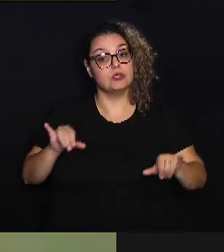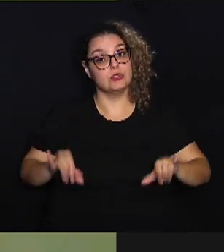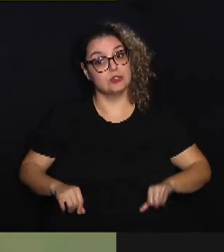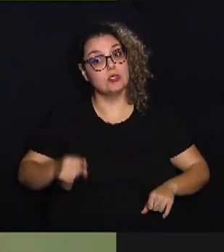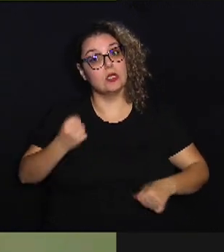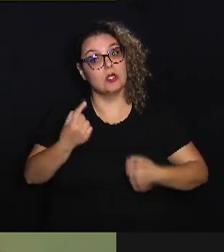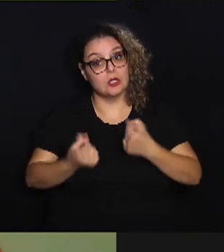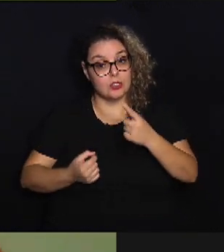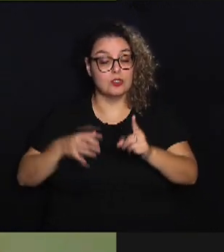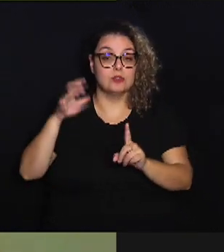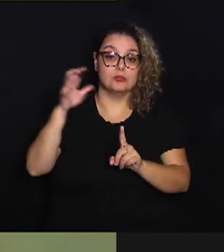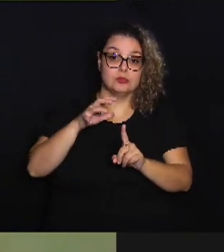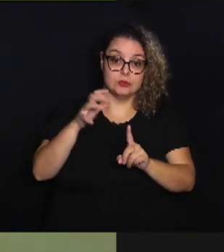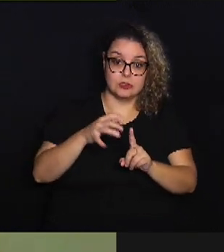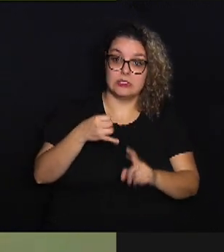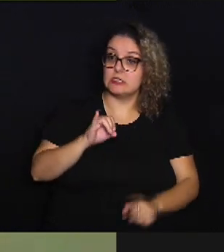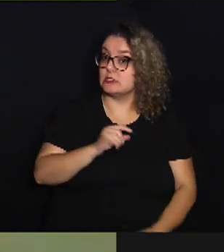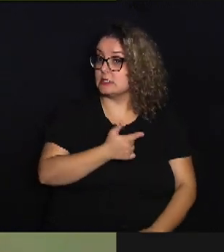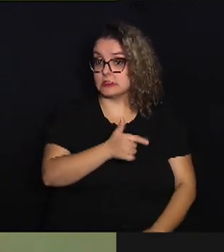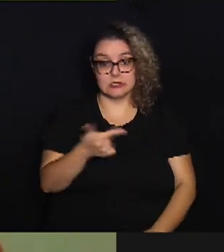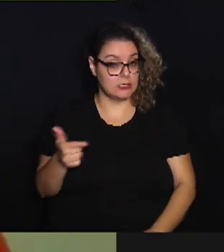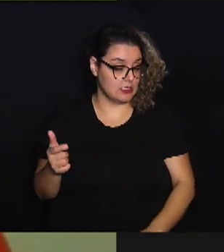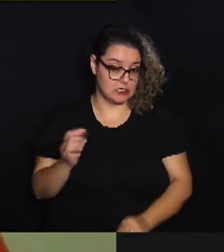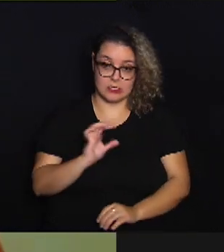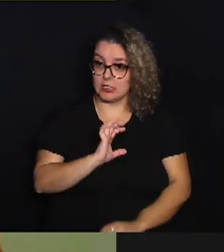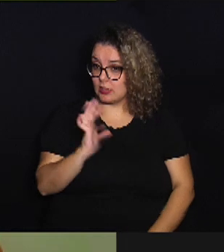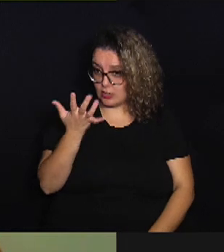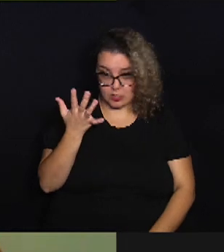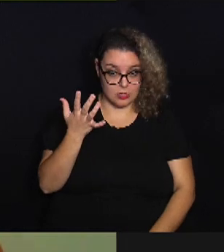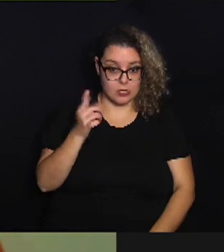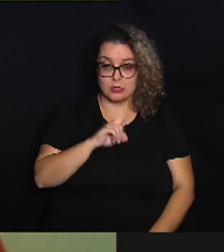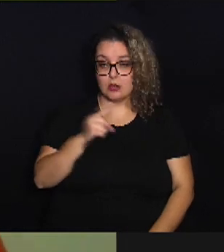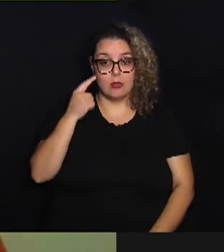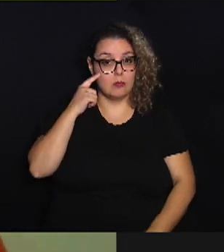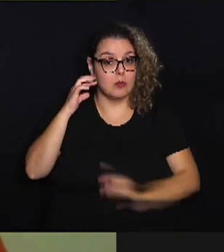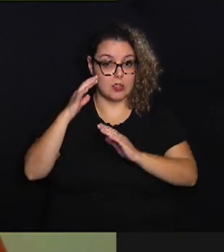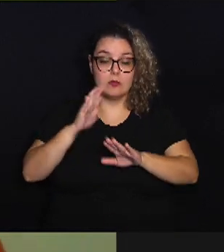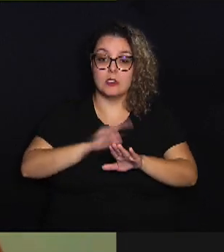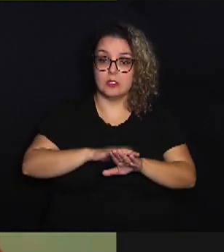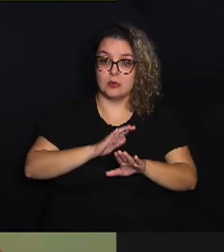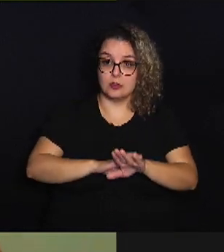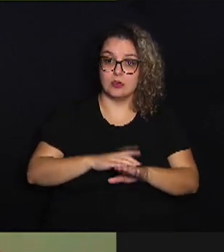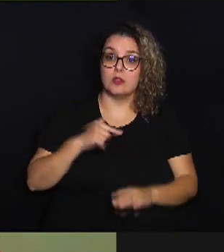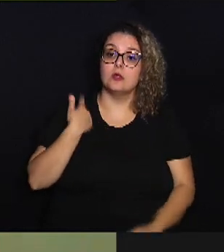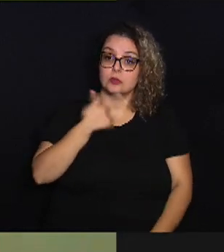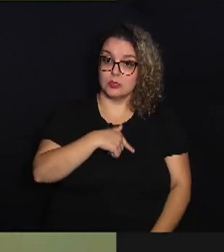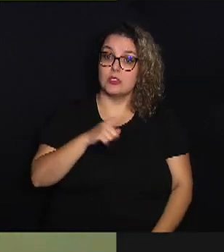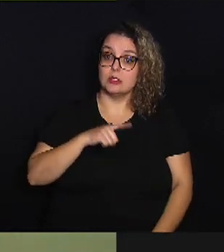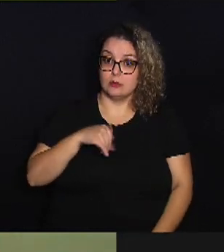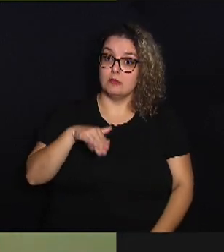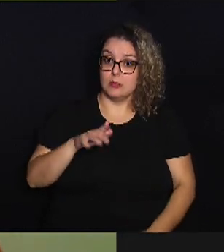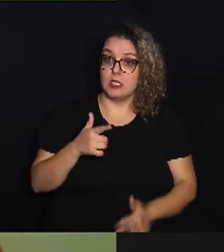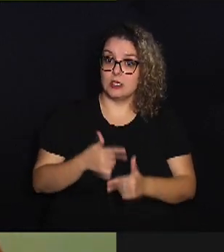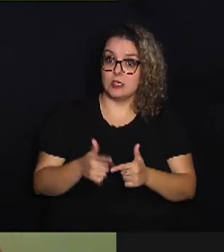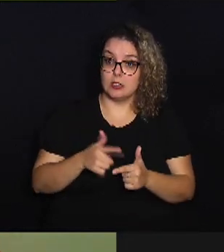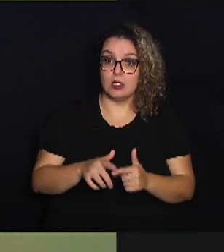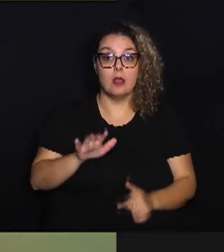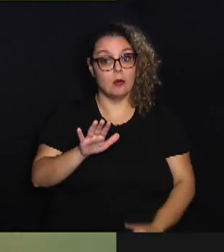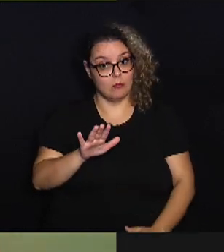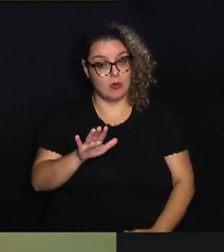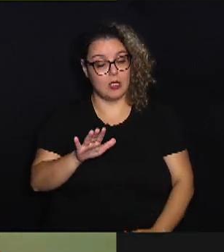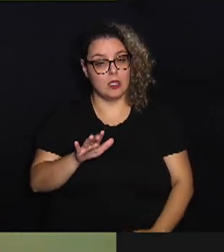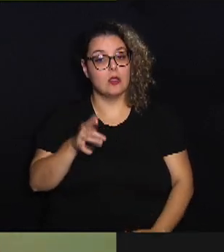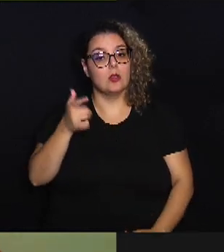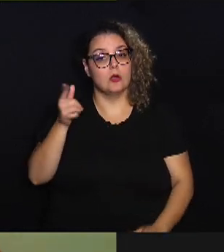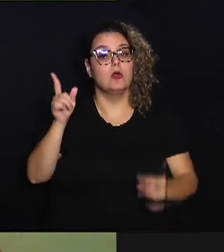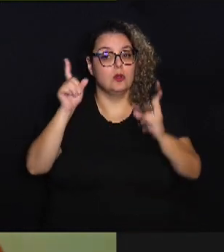impactos e se nós não fizermos nada, se nós não pensarmos e não agirmos, nós teremos mais problemas. Mas ainda, mesmo com